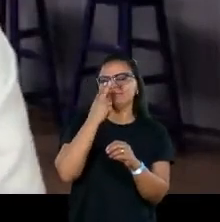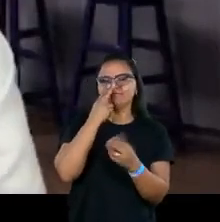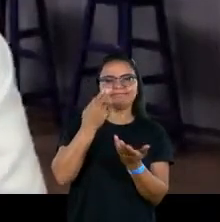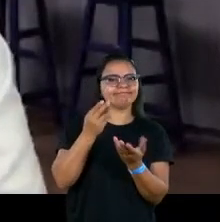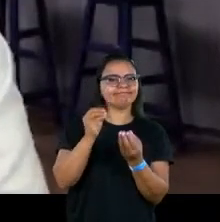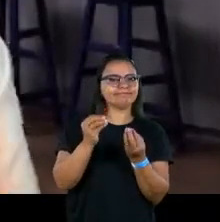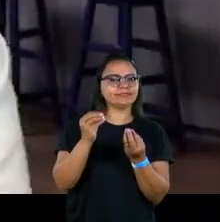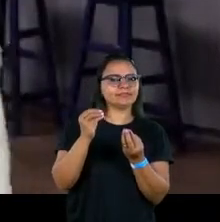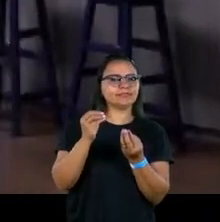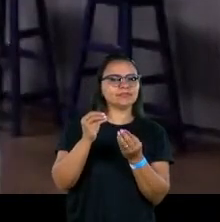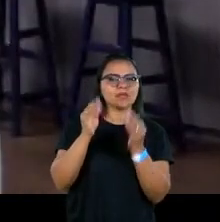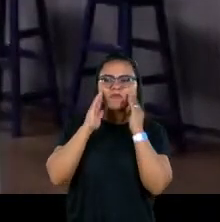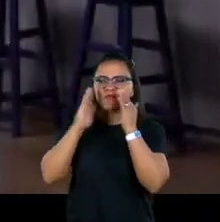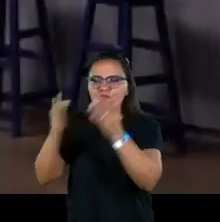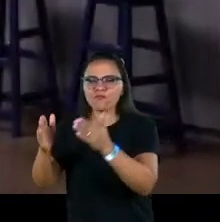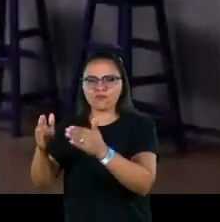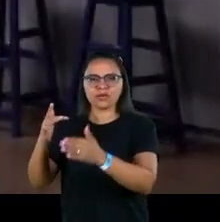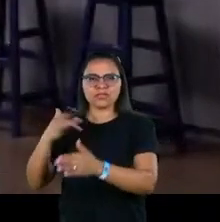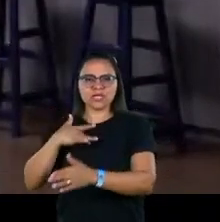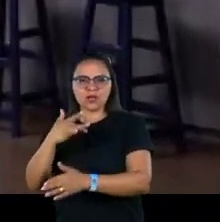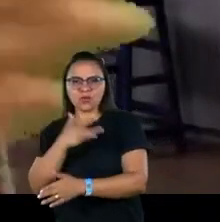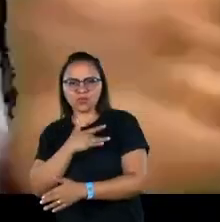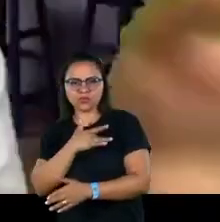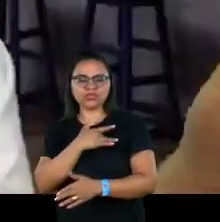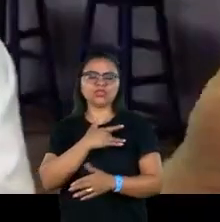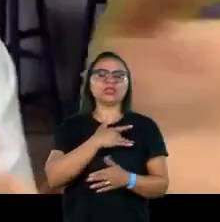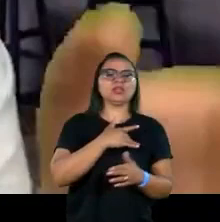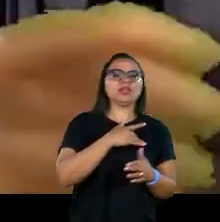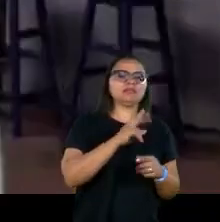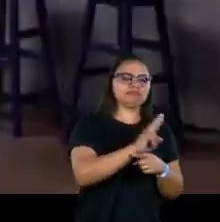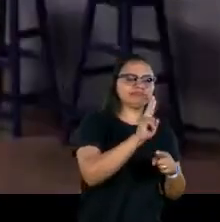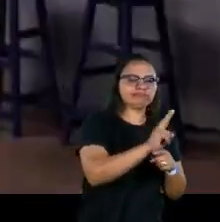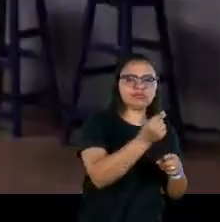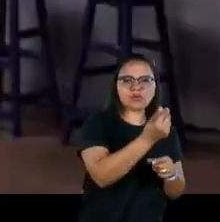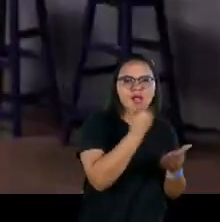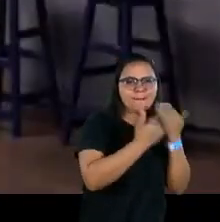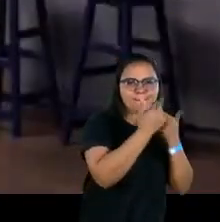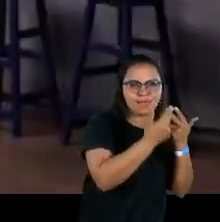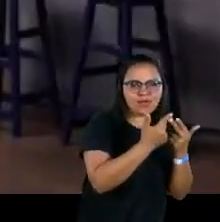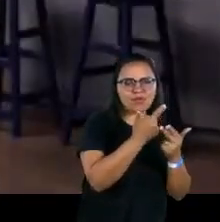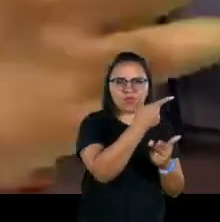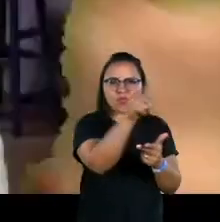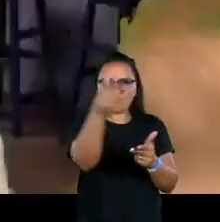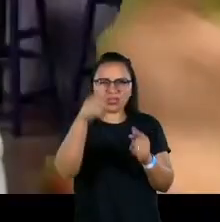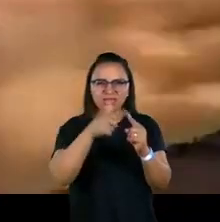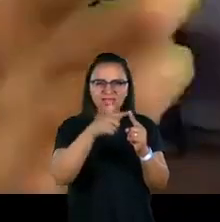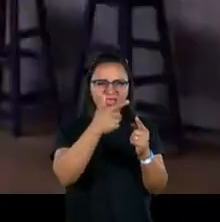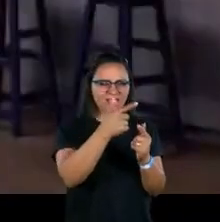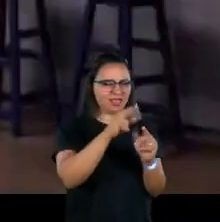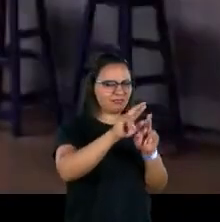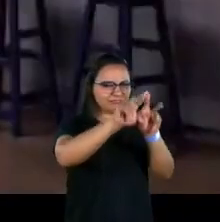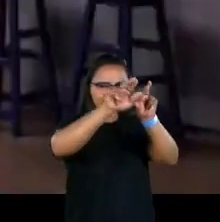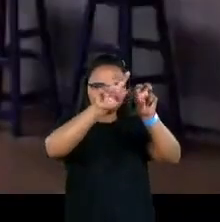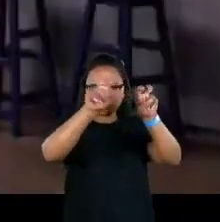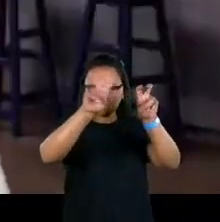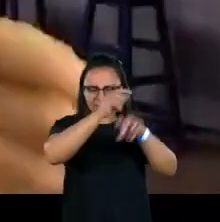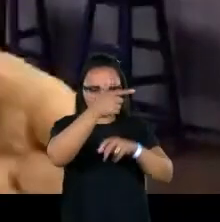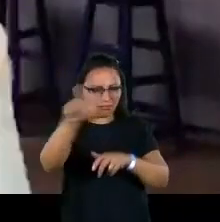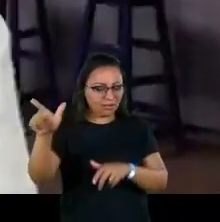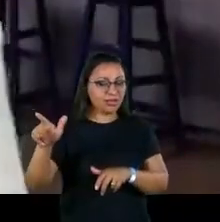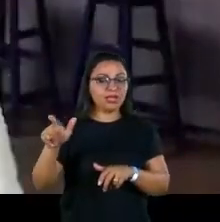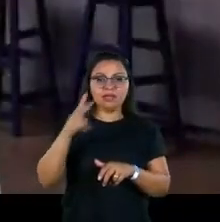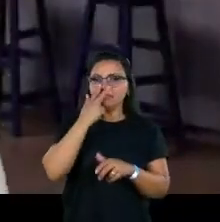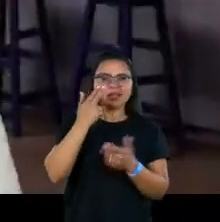foi para a questão da saúde e segurança alimentar então entidades que lidavam com outras temáticas de direitos humanos cidadania, etc